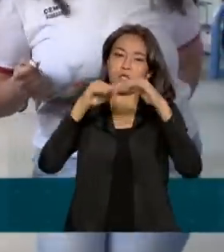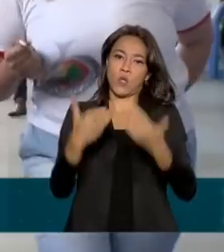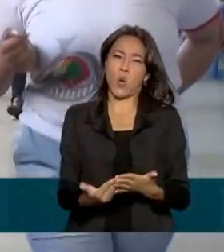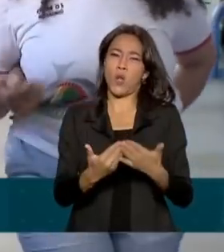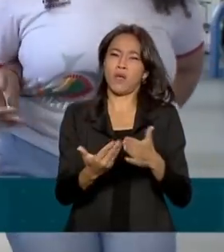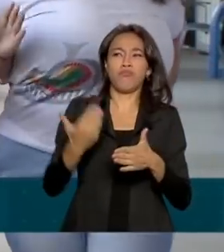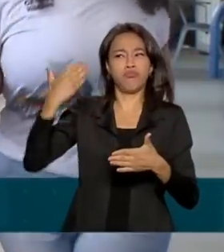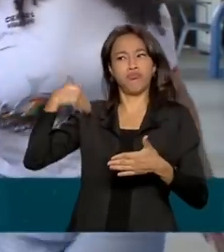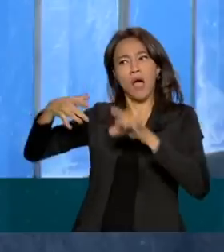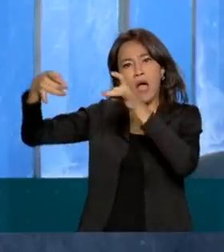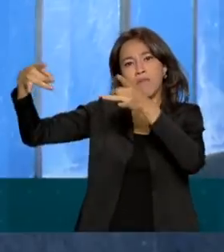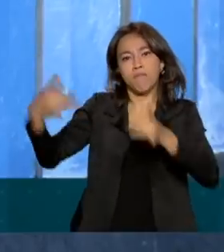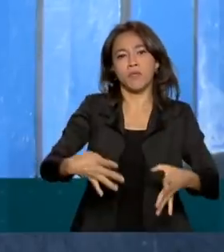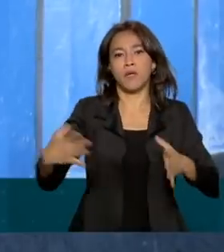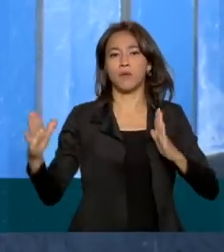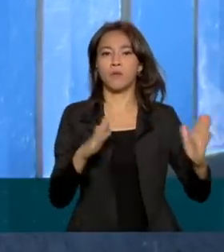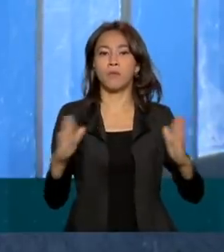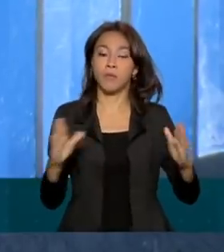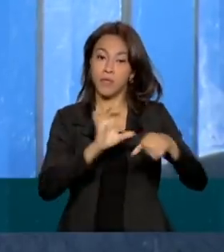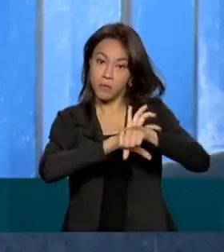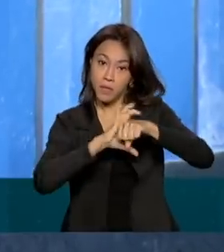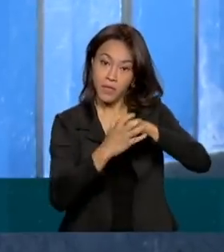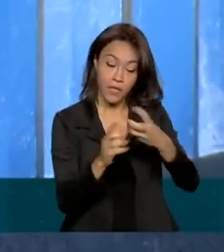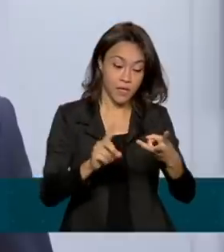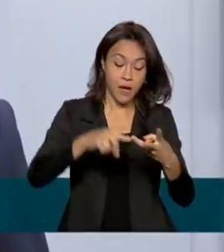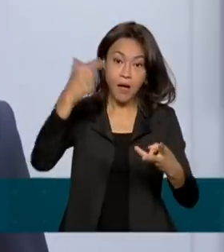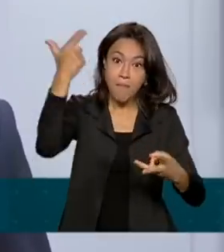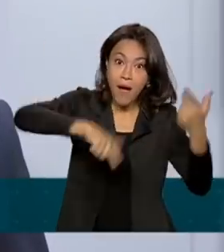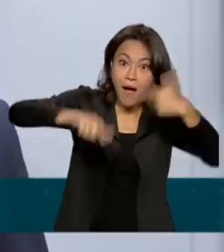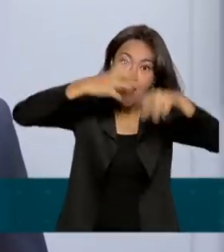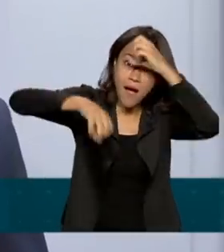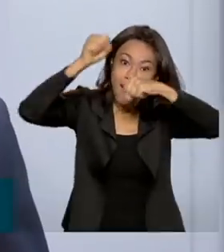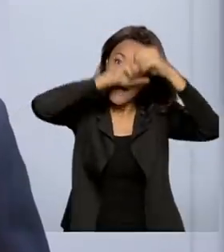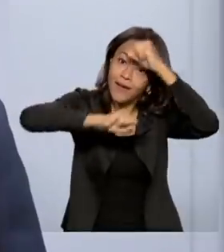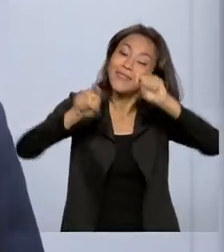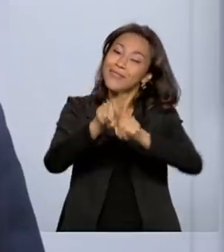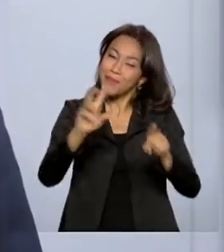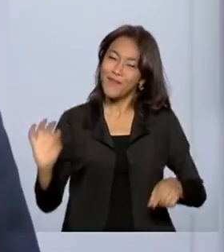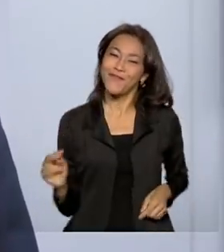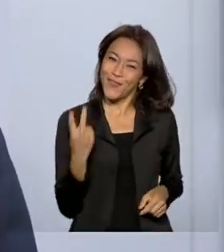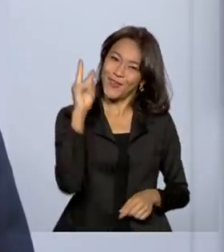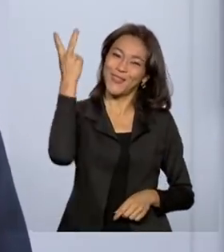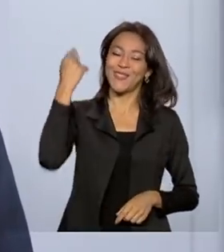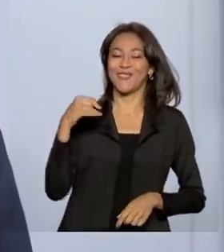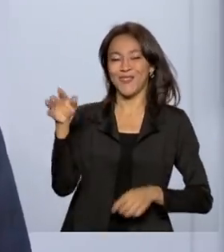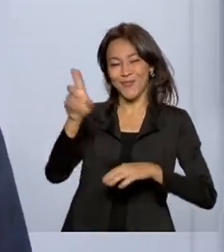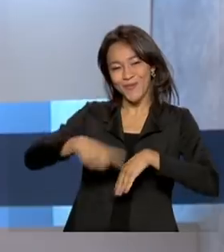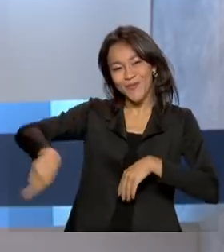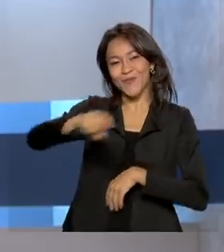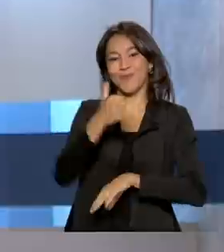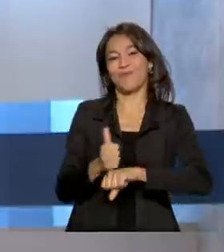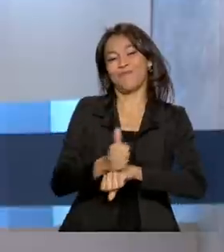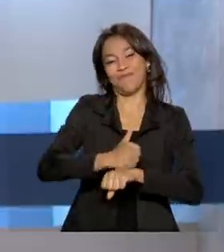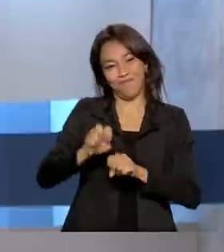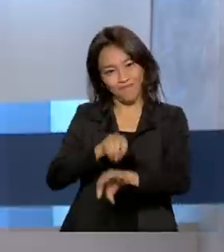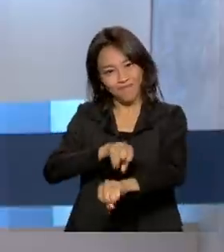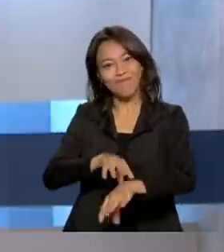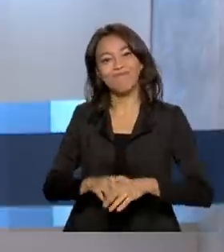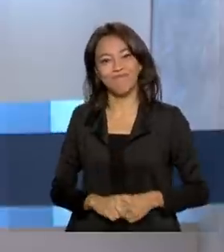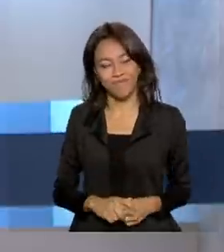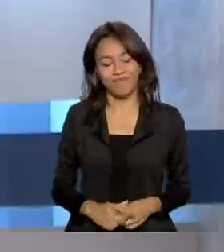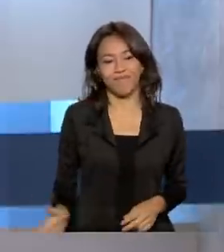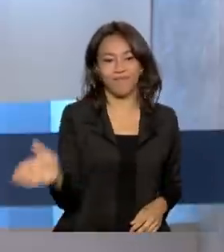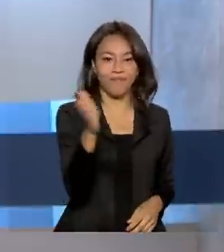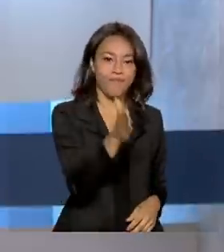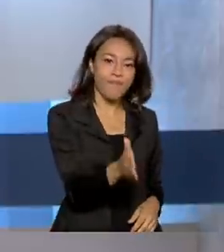durante o período da pandemia, aumentar os índices de aprendizagem e também a valorização dos nossos profissionais de educação. E já que